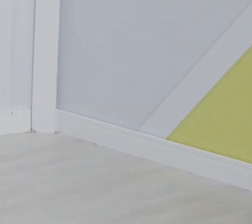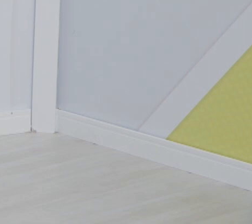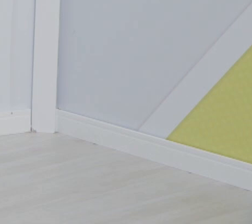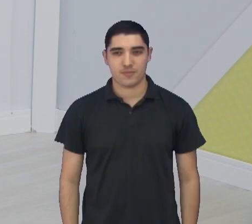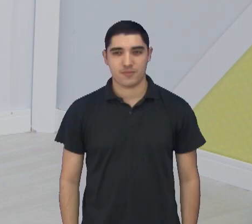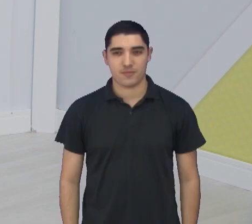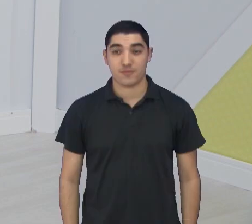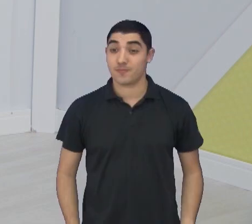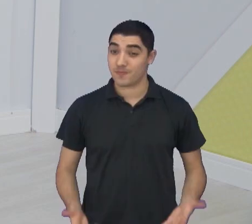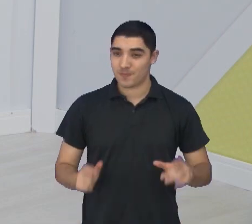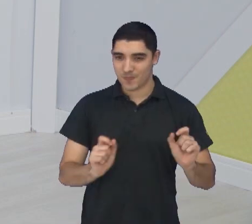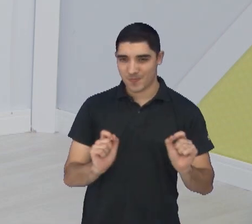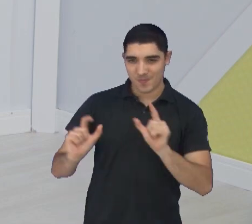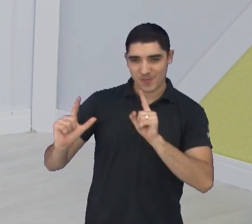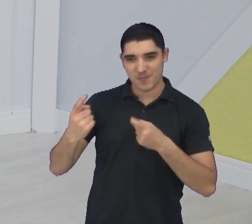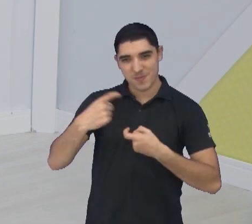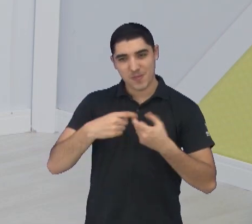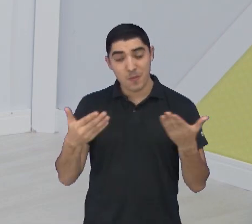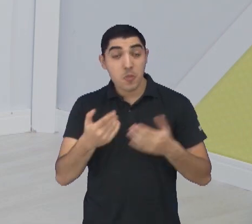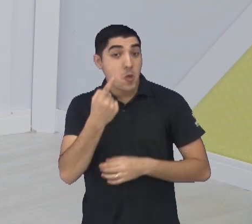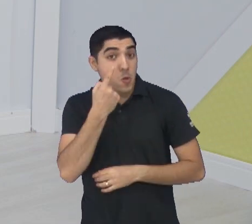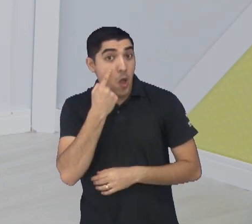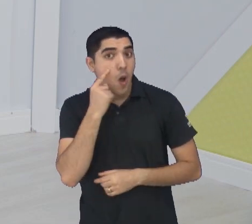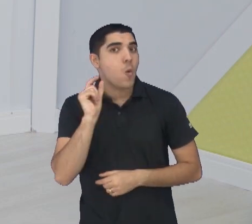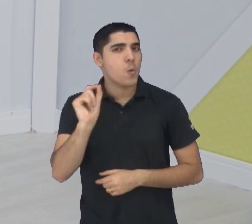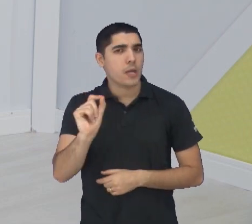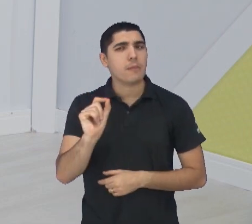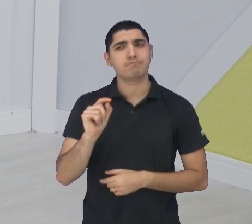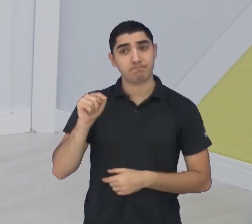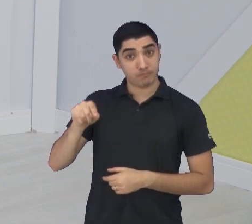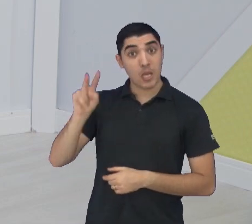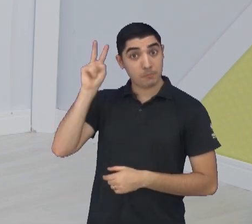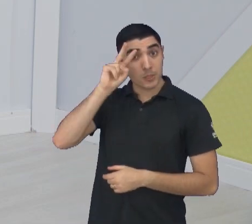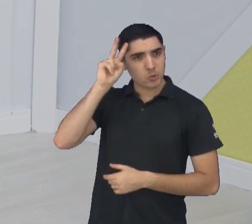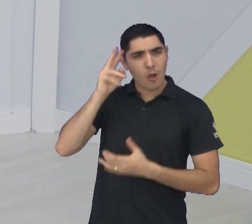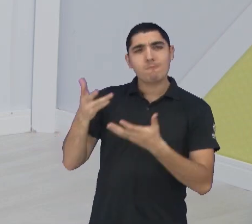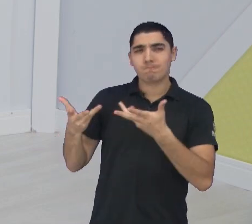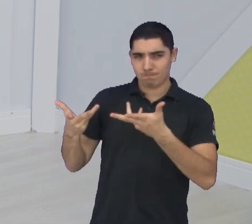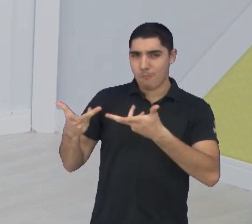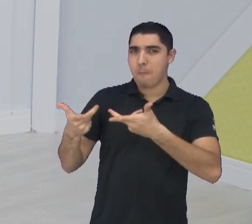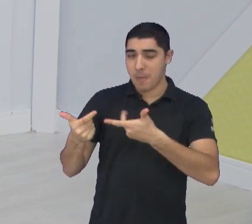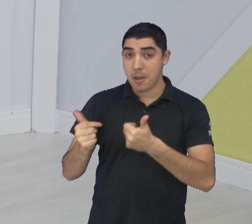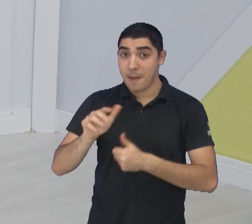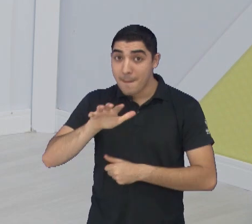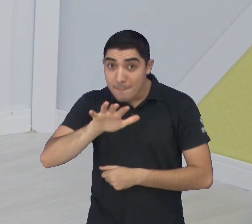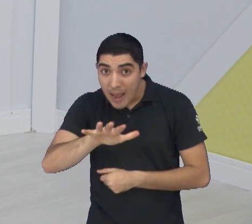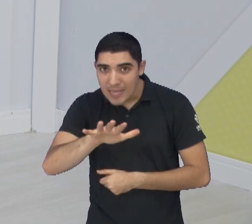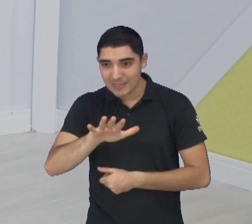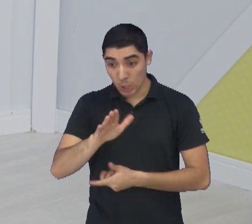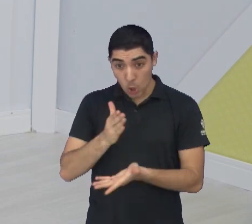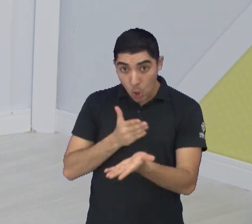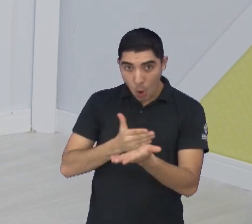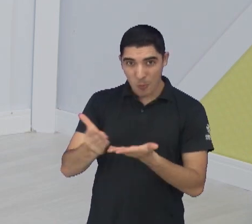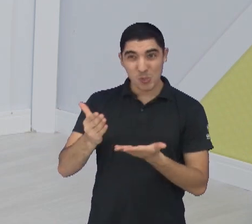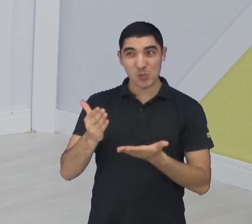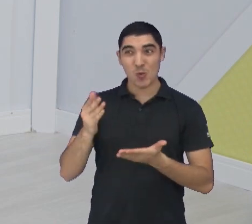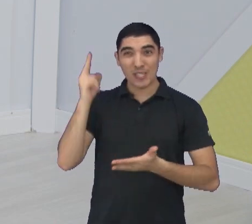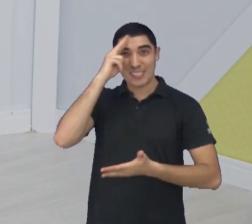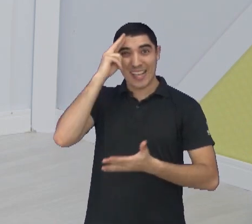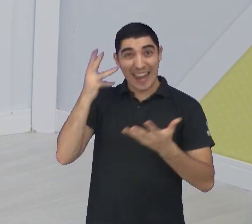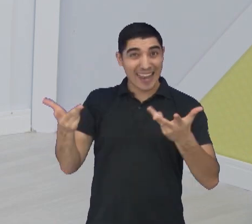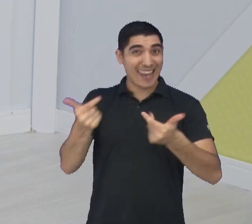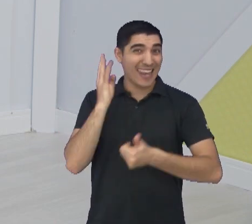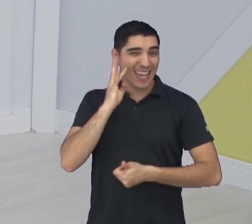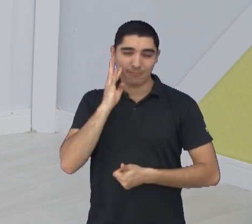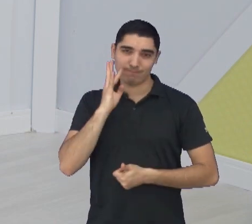Muito bem, estamos de volta com o Hora do Esporte, olha só, agora uma história bem bacana, mas que, na verdade, não começou tão bacana assim. Uma